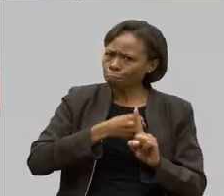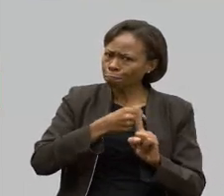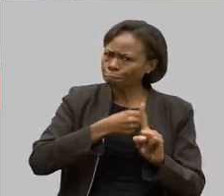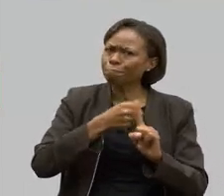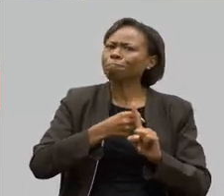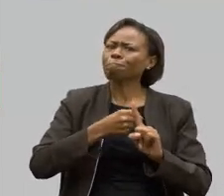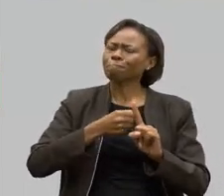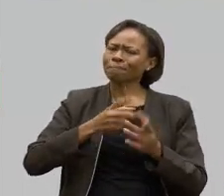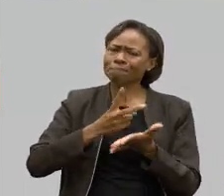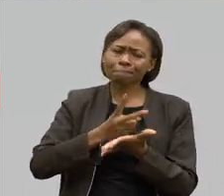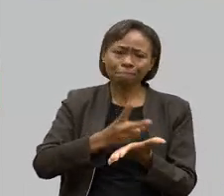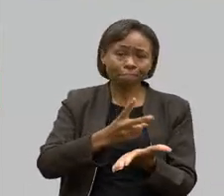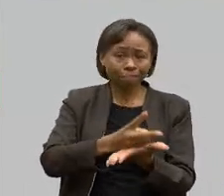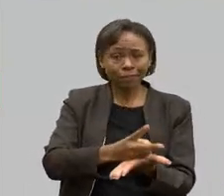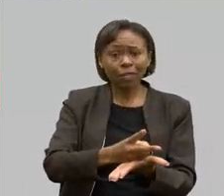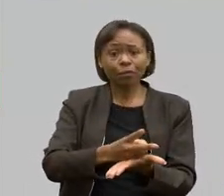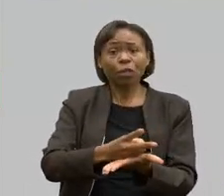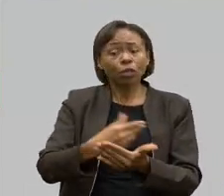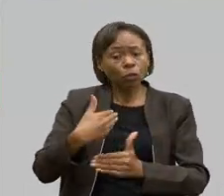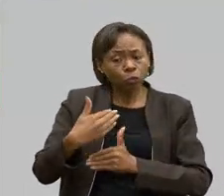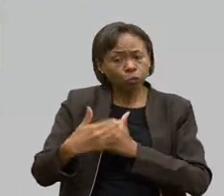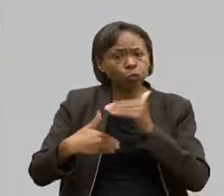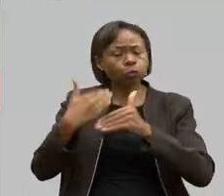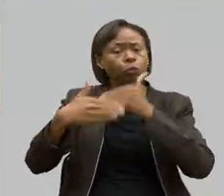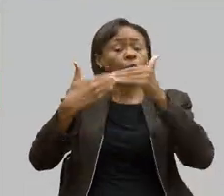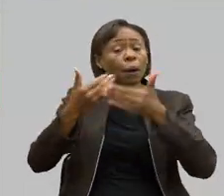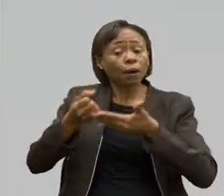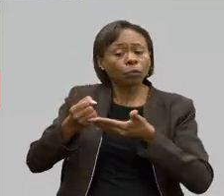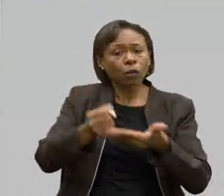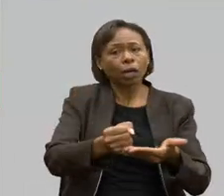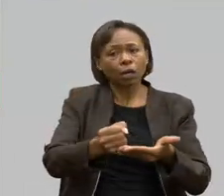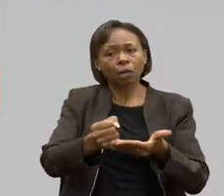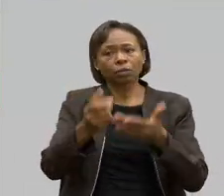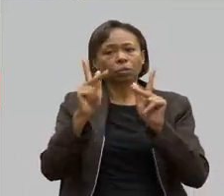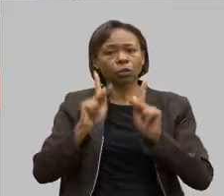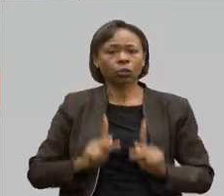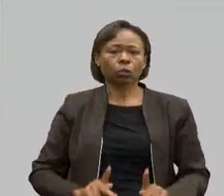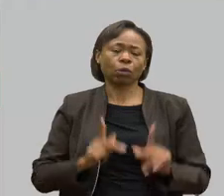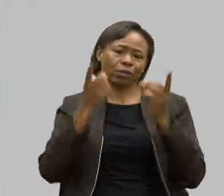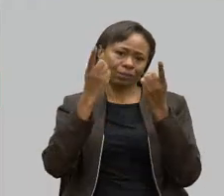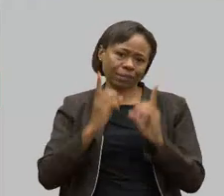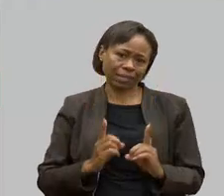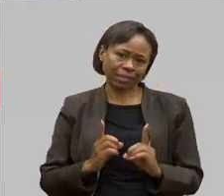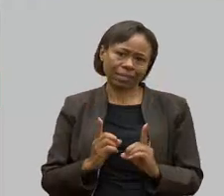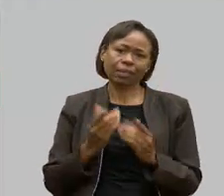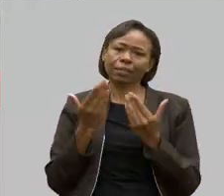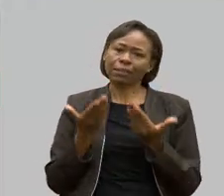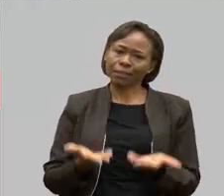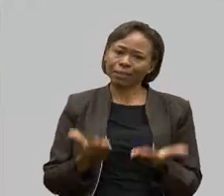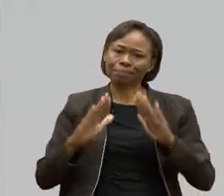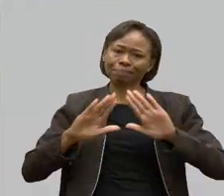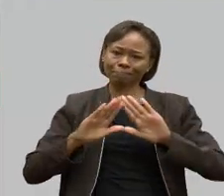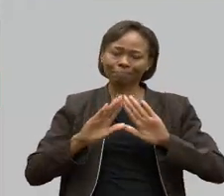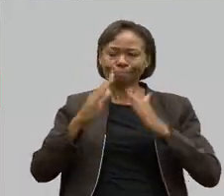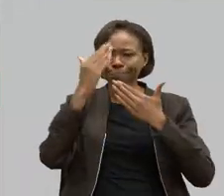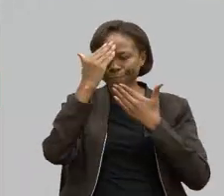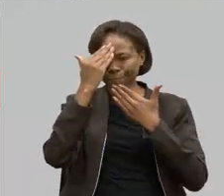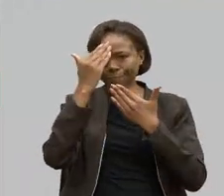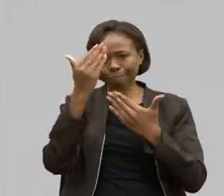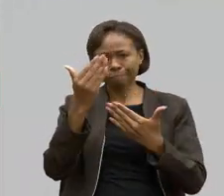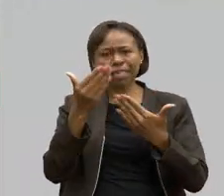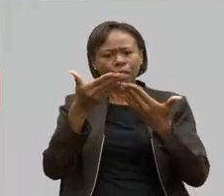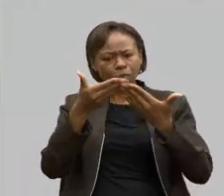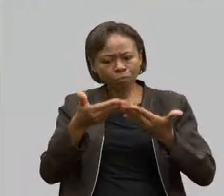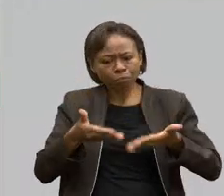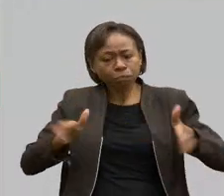constante nesse avanço para a pessoa com deficiência. Então, agradeço muito a essa casa por sempre abrir